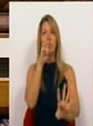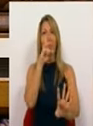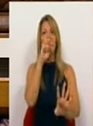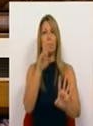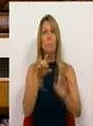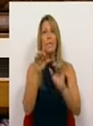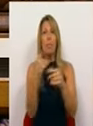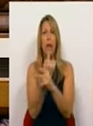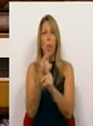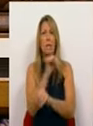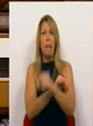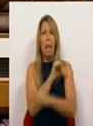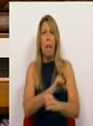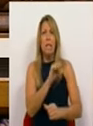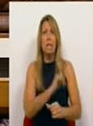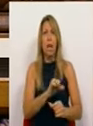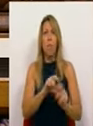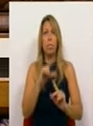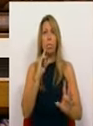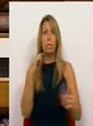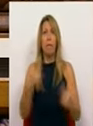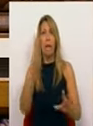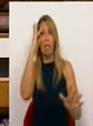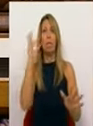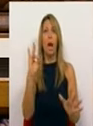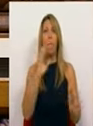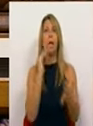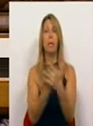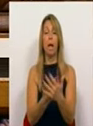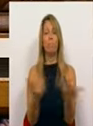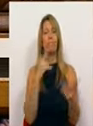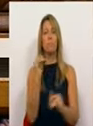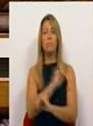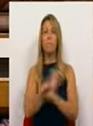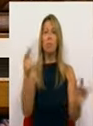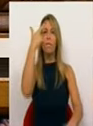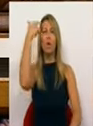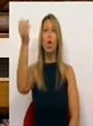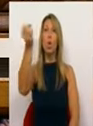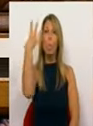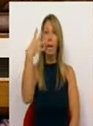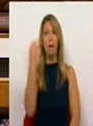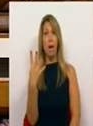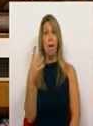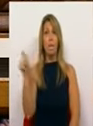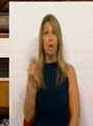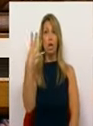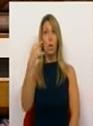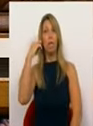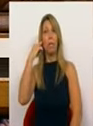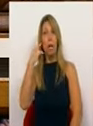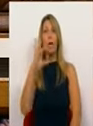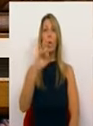É incompreensível que 4 meses passados mais 45 mortes tenham acontecido,